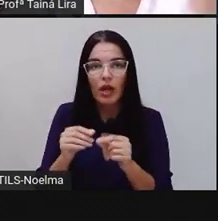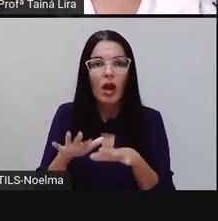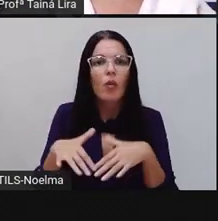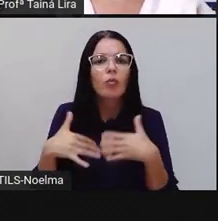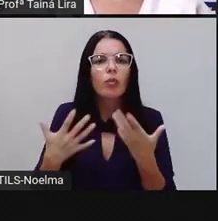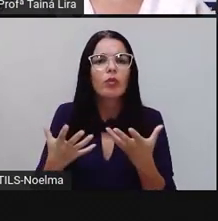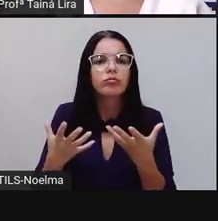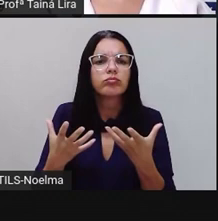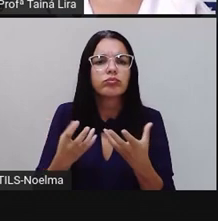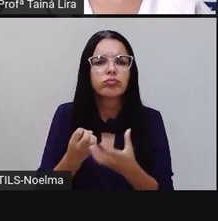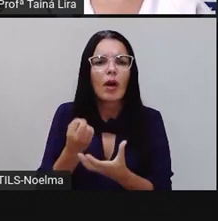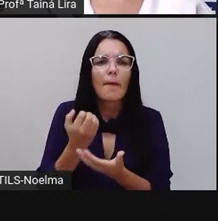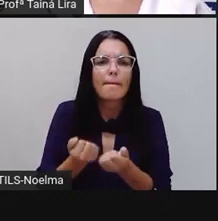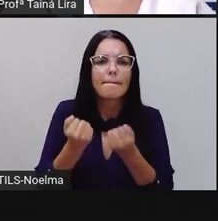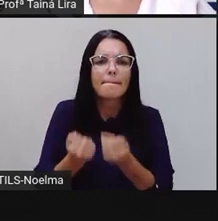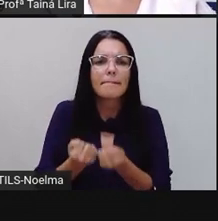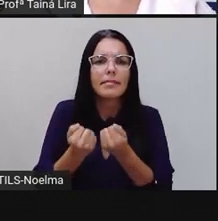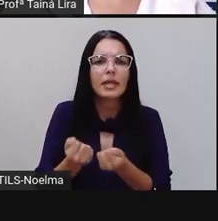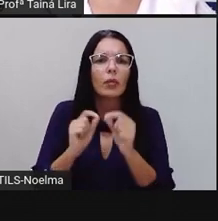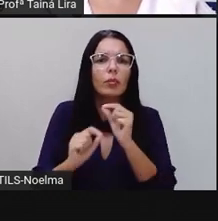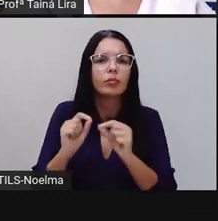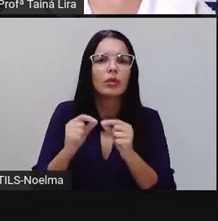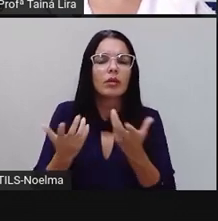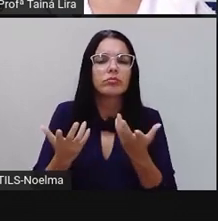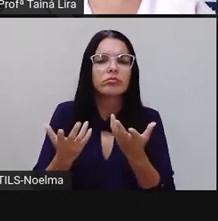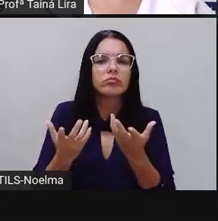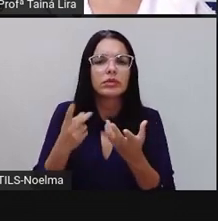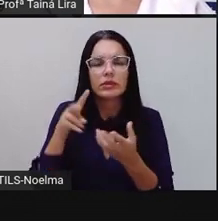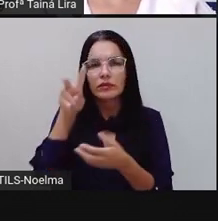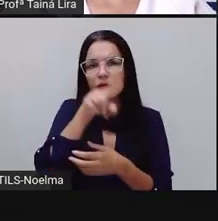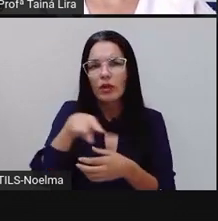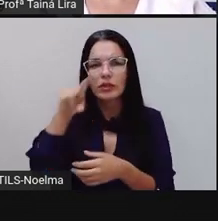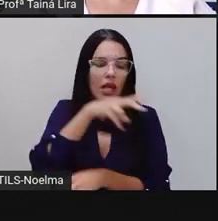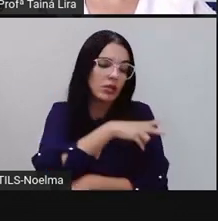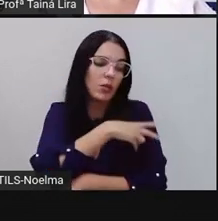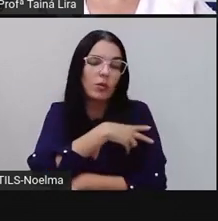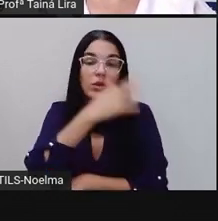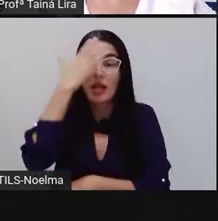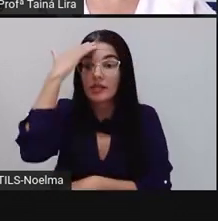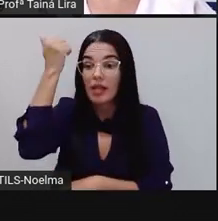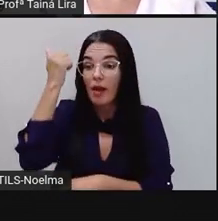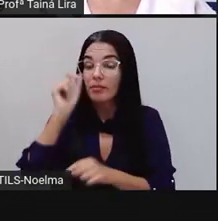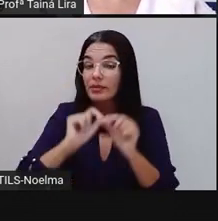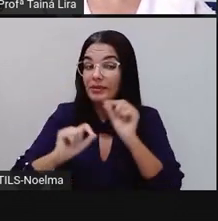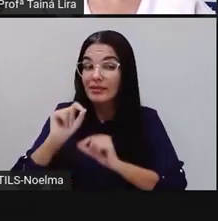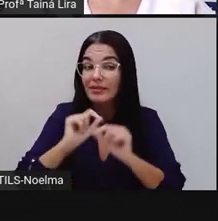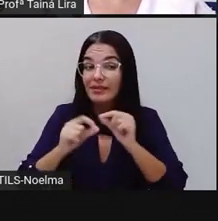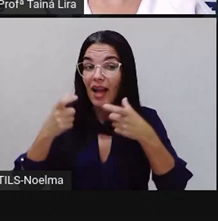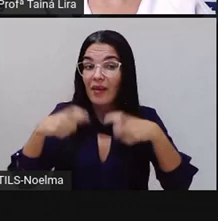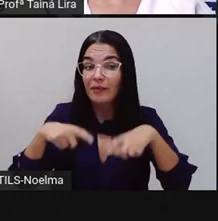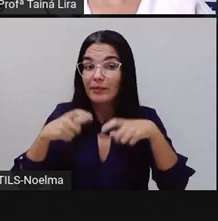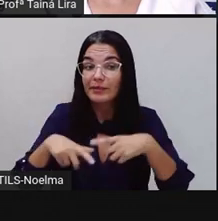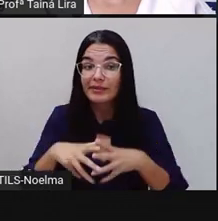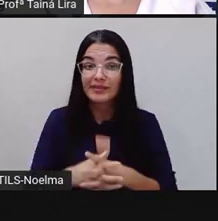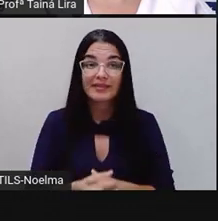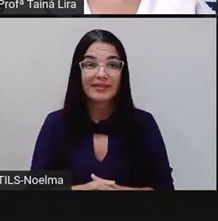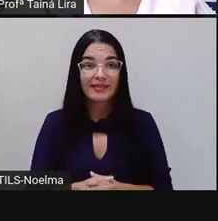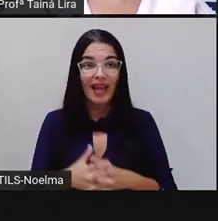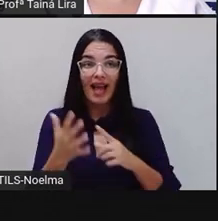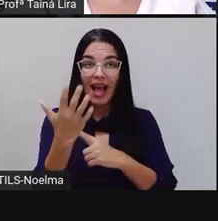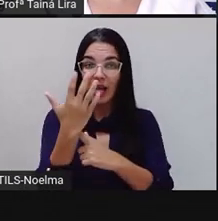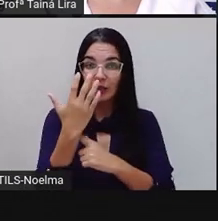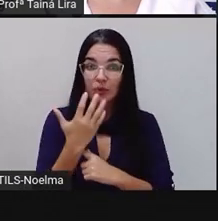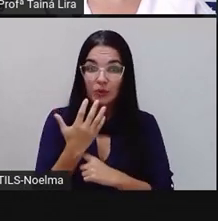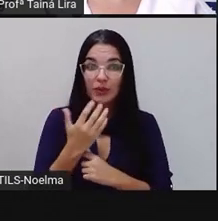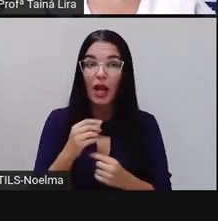tem quanto de hortelã no segundo ano? Vamos ver se o segundo ano me ajuda aí, por favor. Vamos